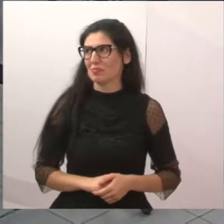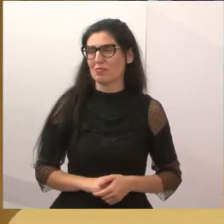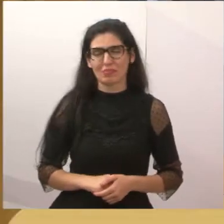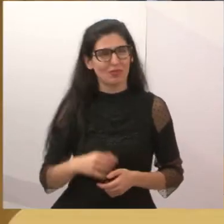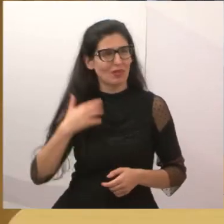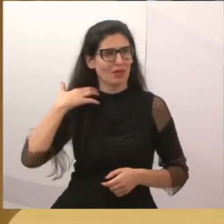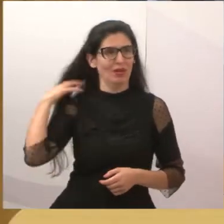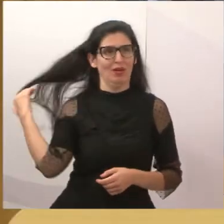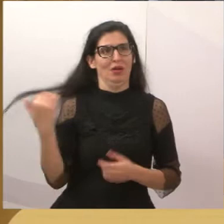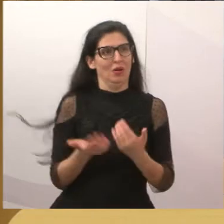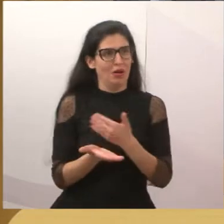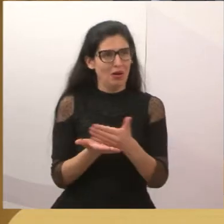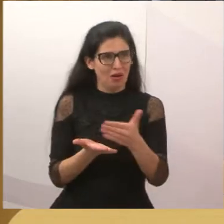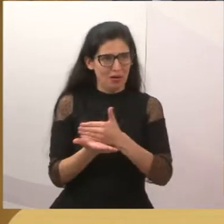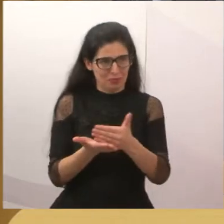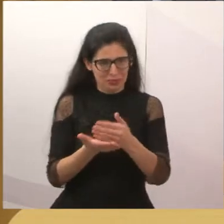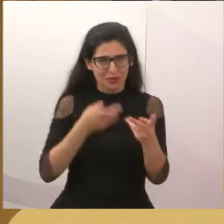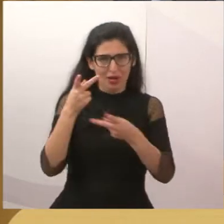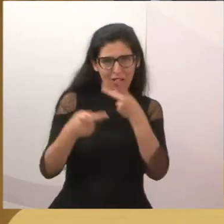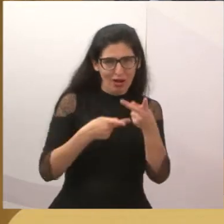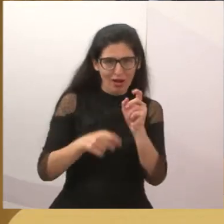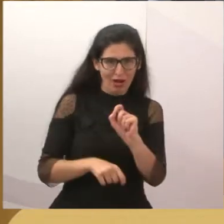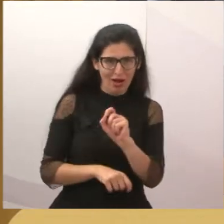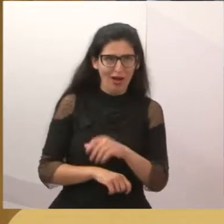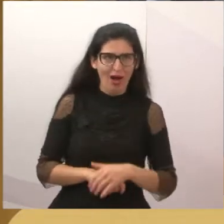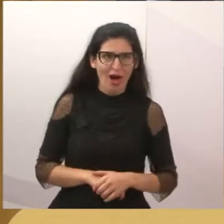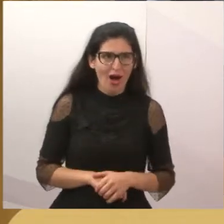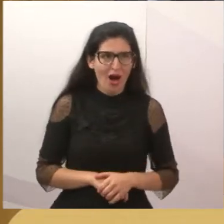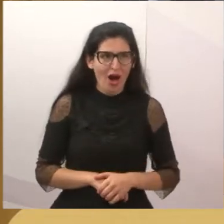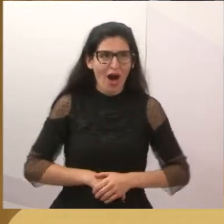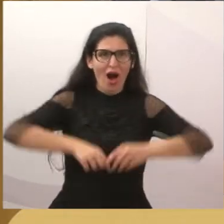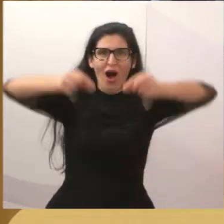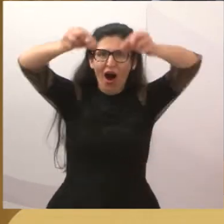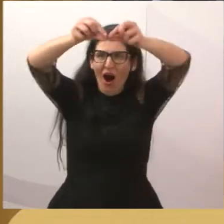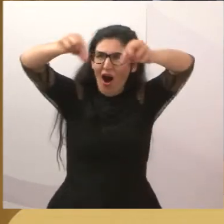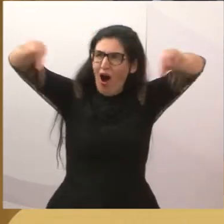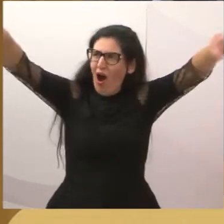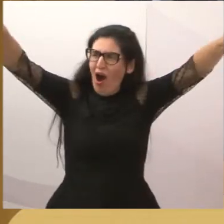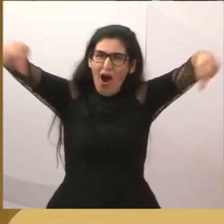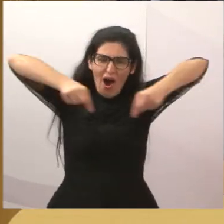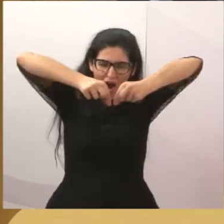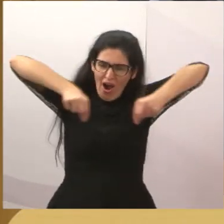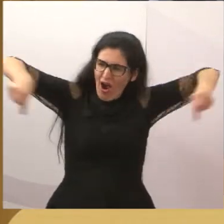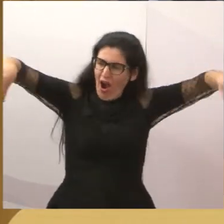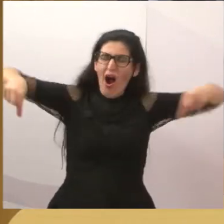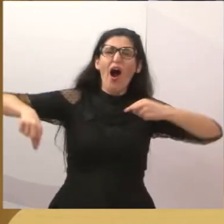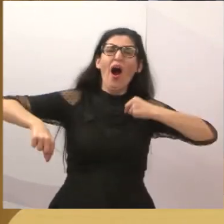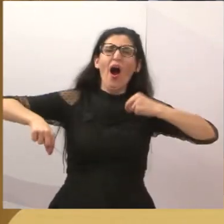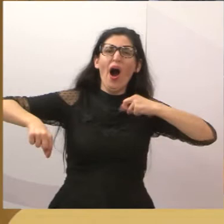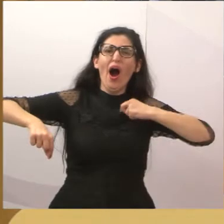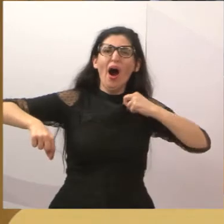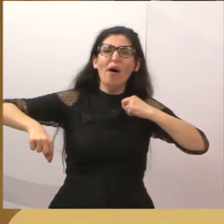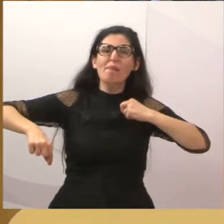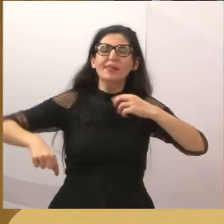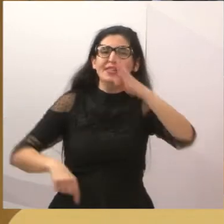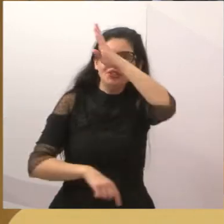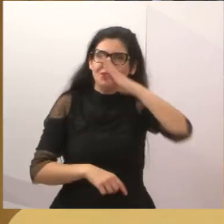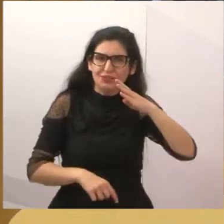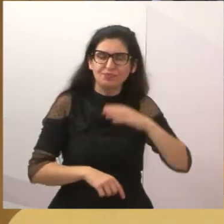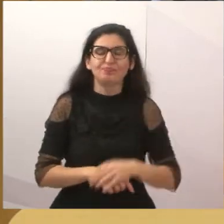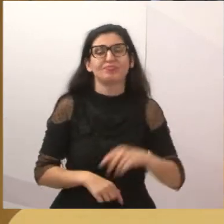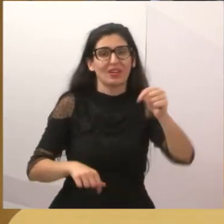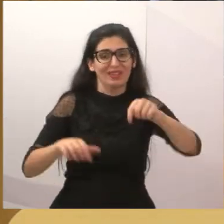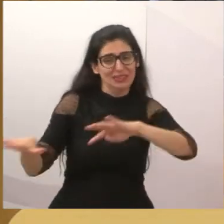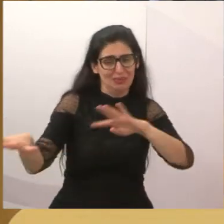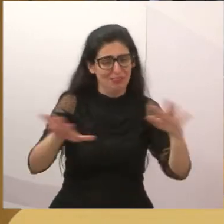Gostaria de começar comentando a respeito dos varais solidários aqui em Jacareí. Teve uma polêmica essa semana